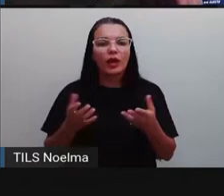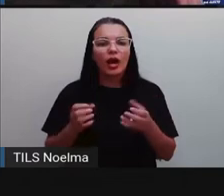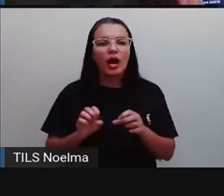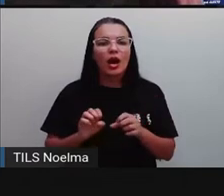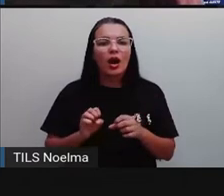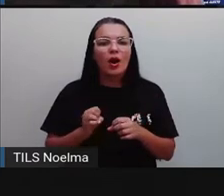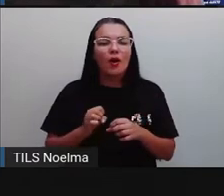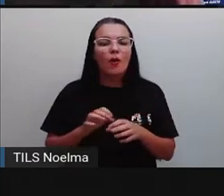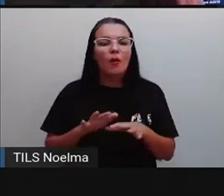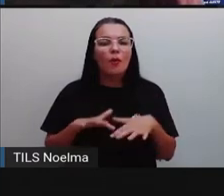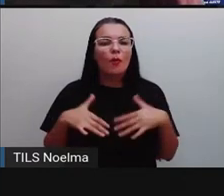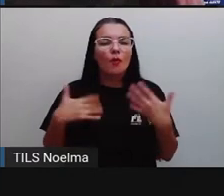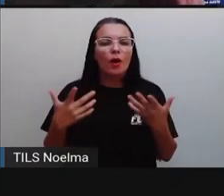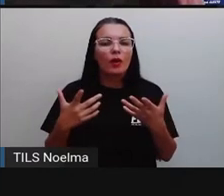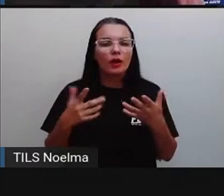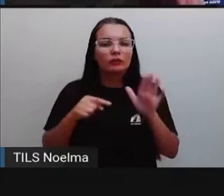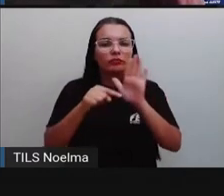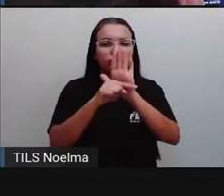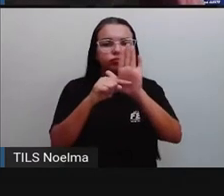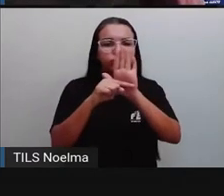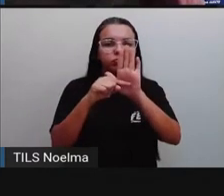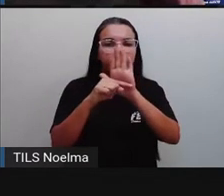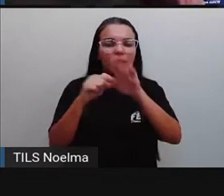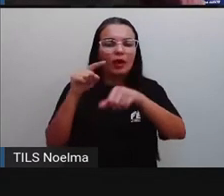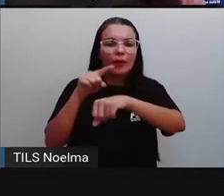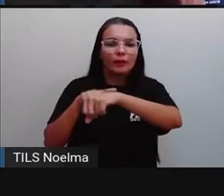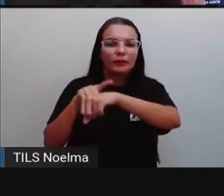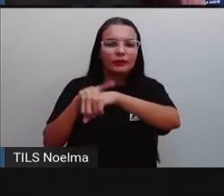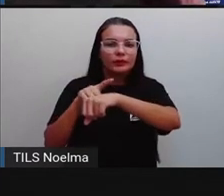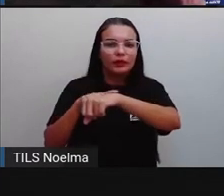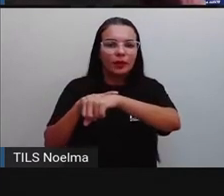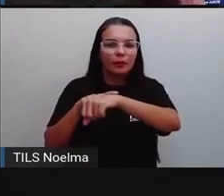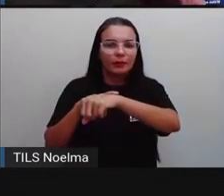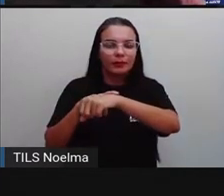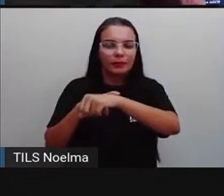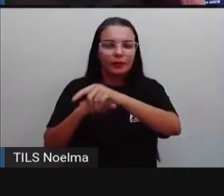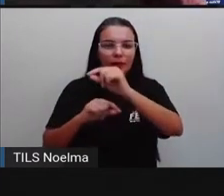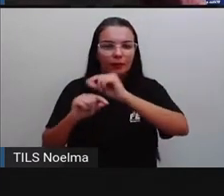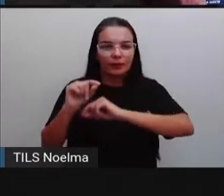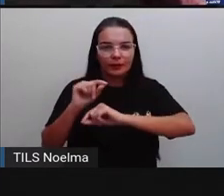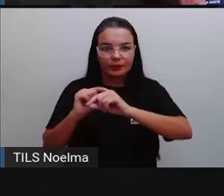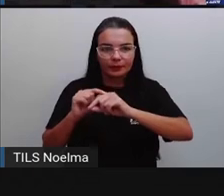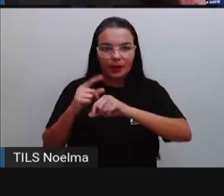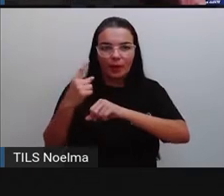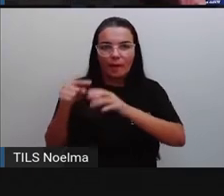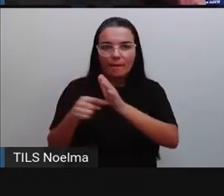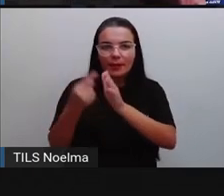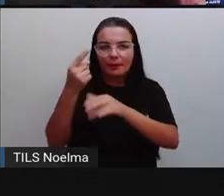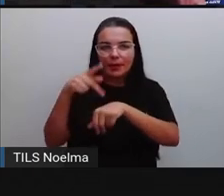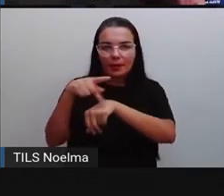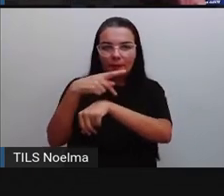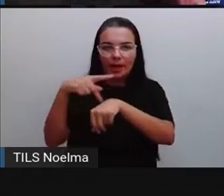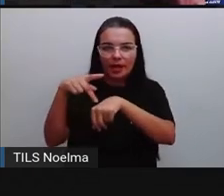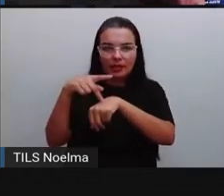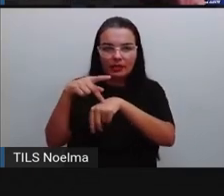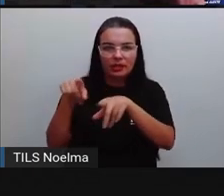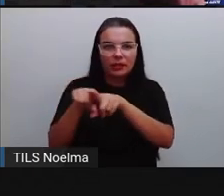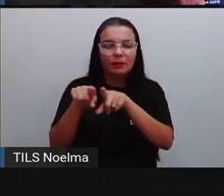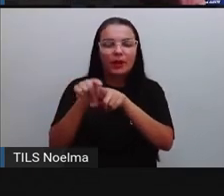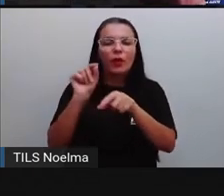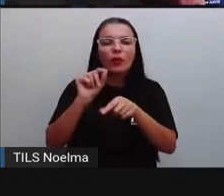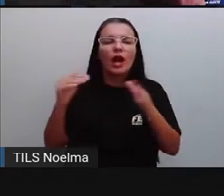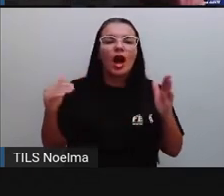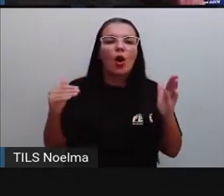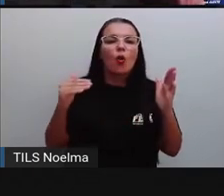entre o tempo gasto pelo primeiro país e o último país aí